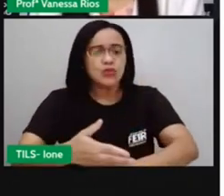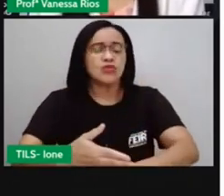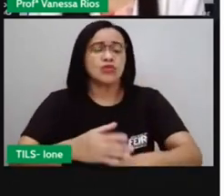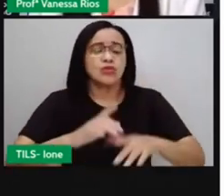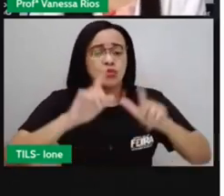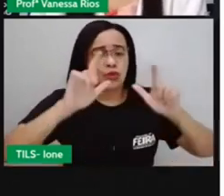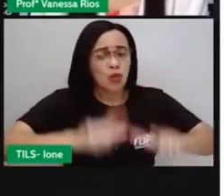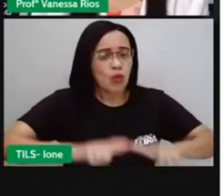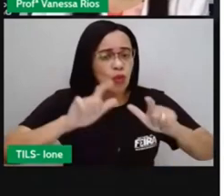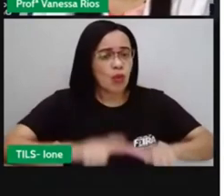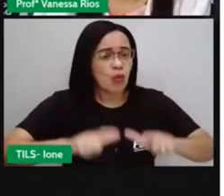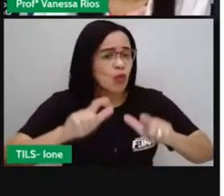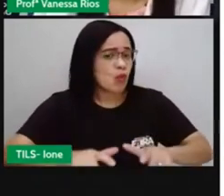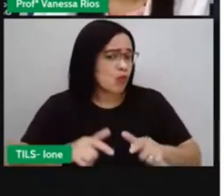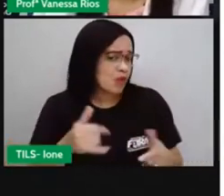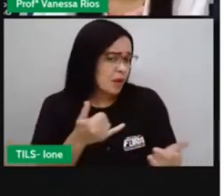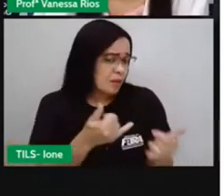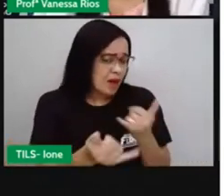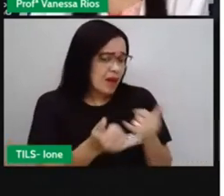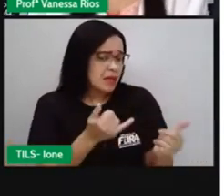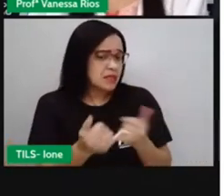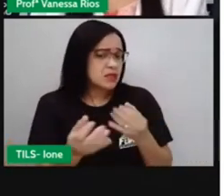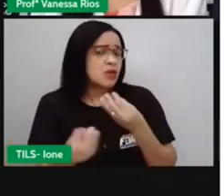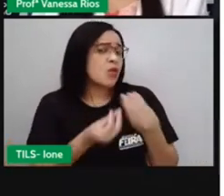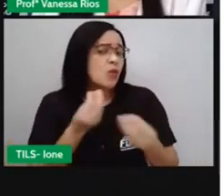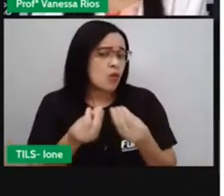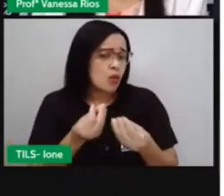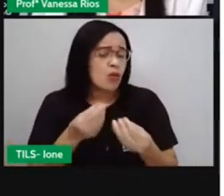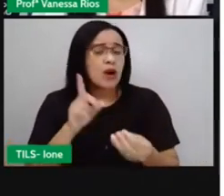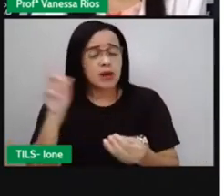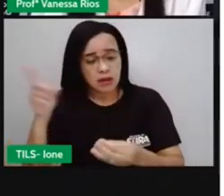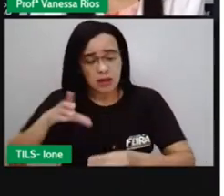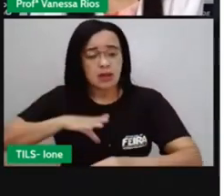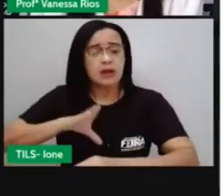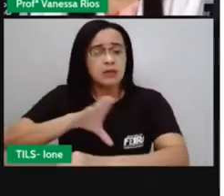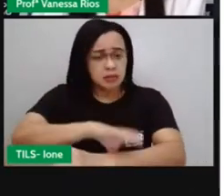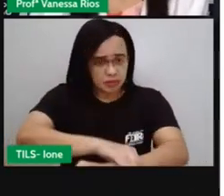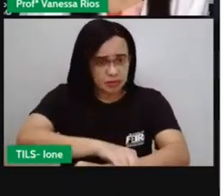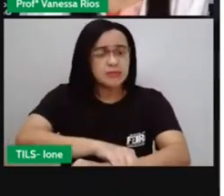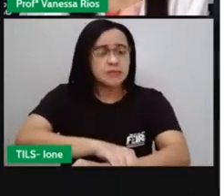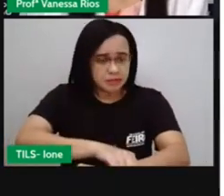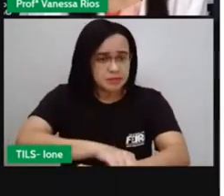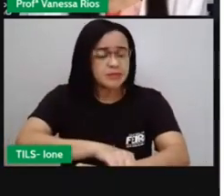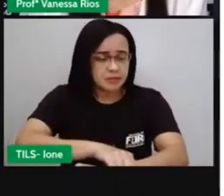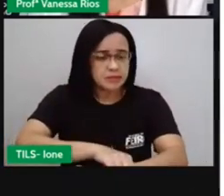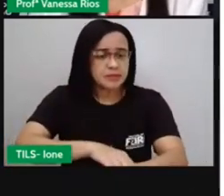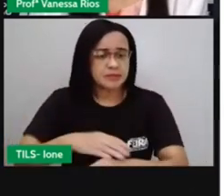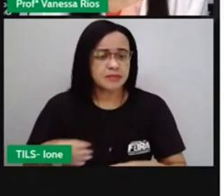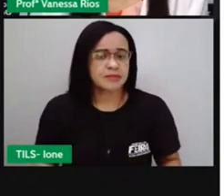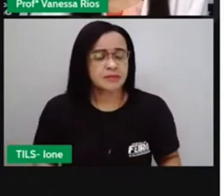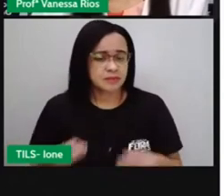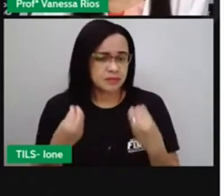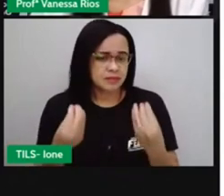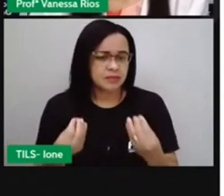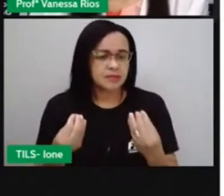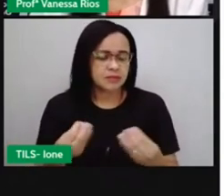ficasse o mais parecido possível com o ambiente lá que a família real vivia em Portugal.